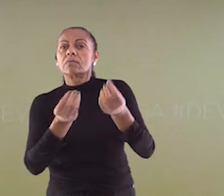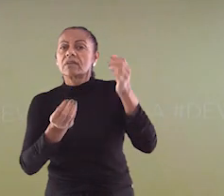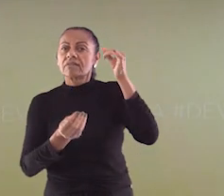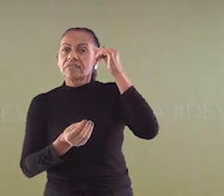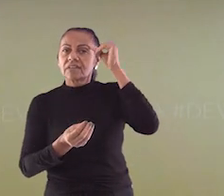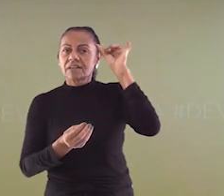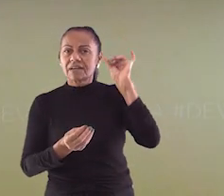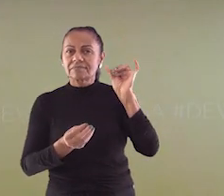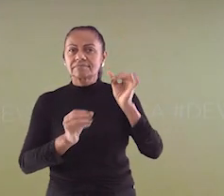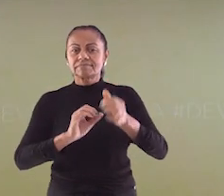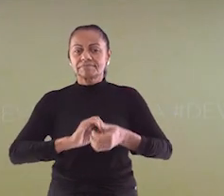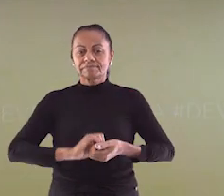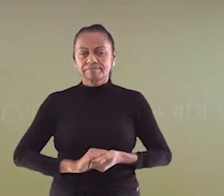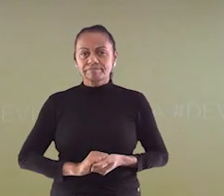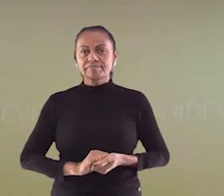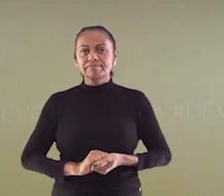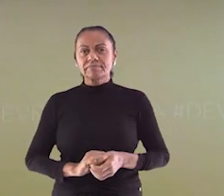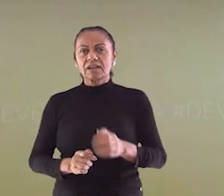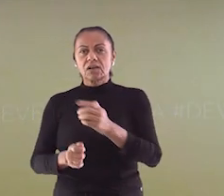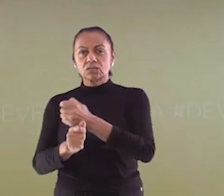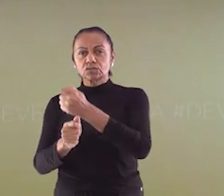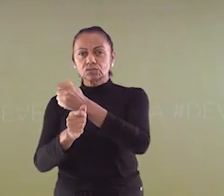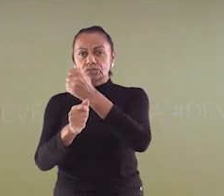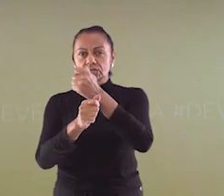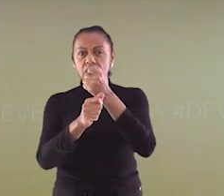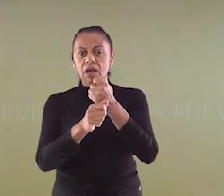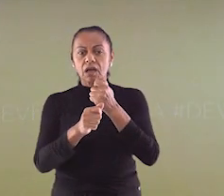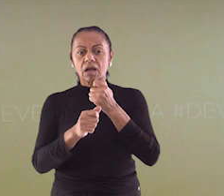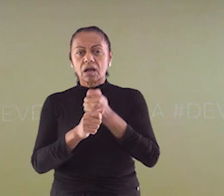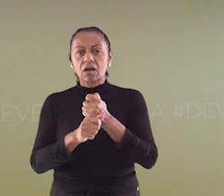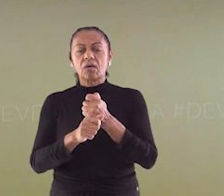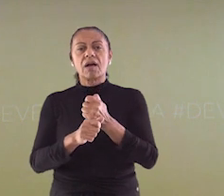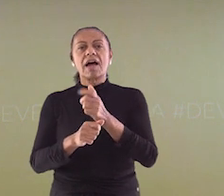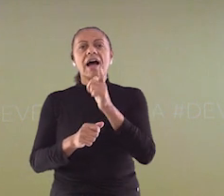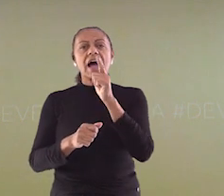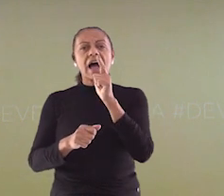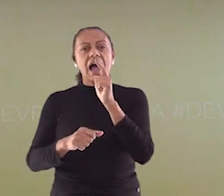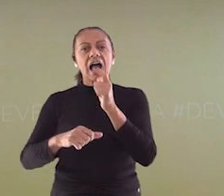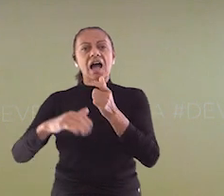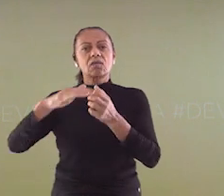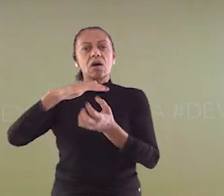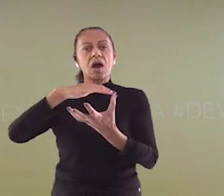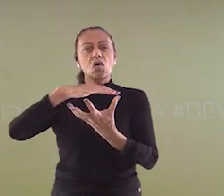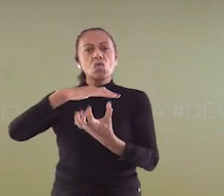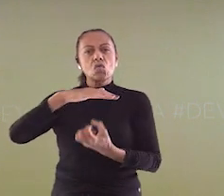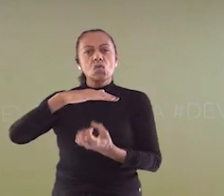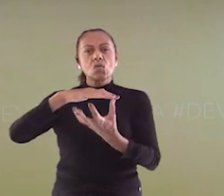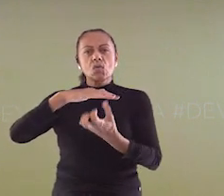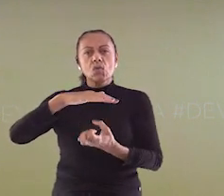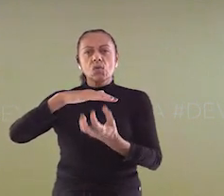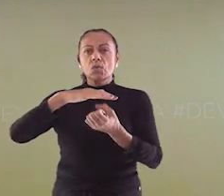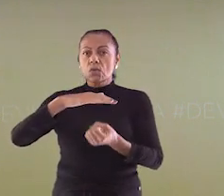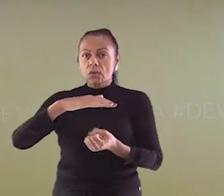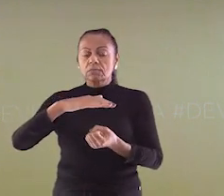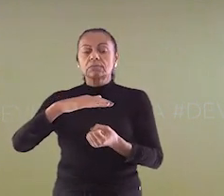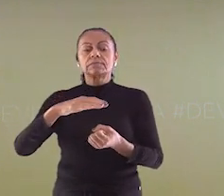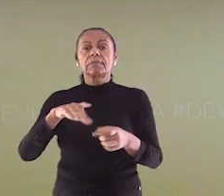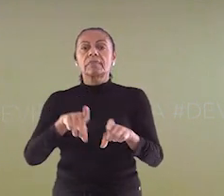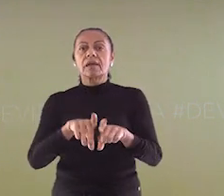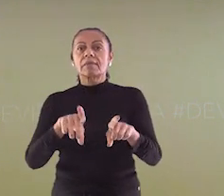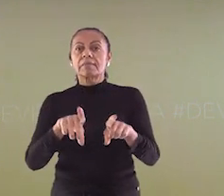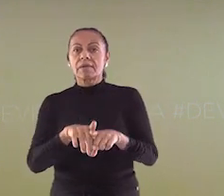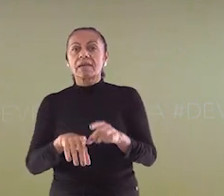Assim, podemos desenvolver maneiras de prevenção como a construção de sistemas eficientes de drenagem,